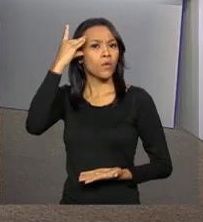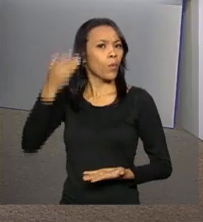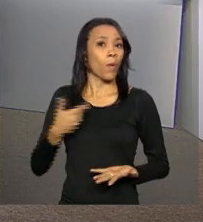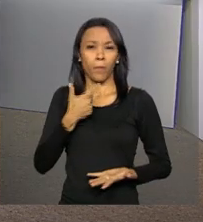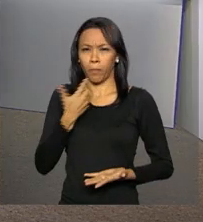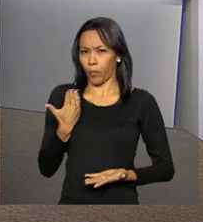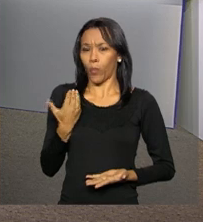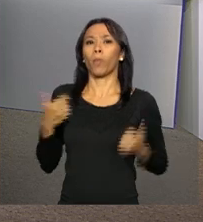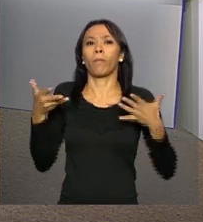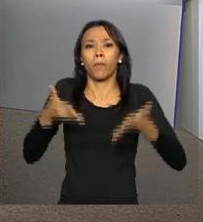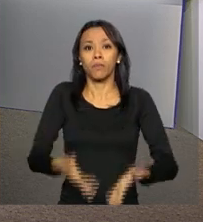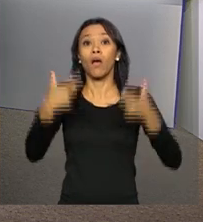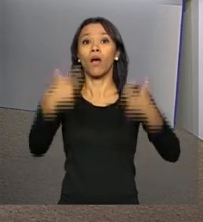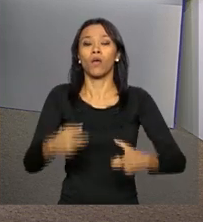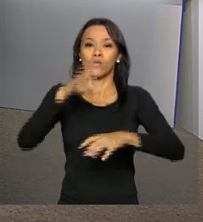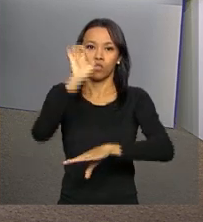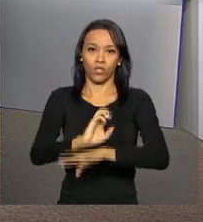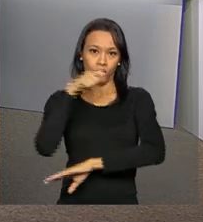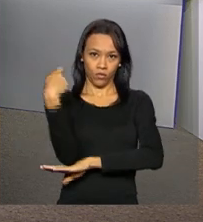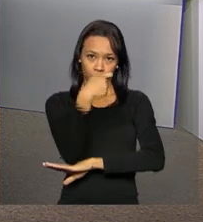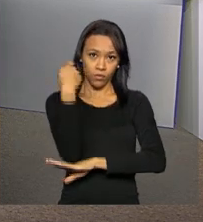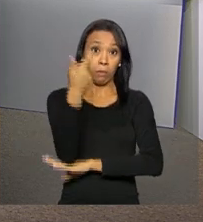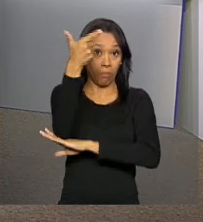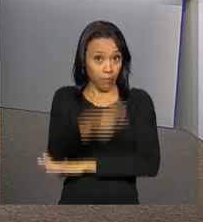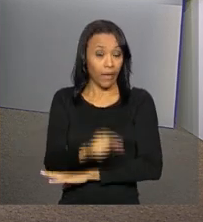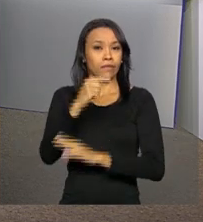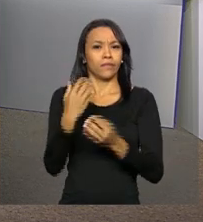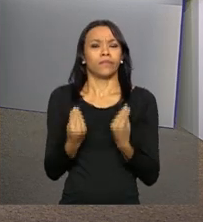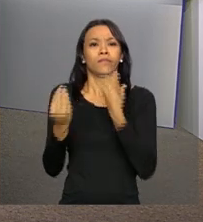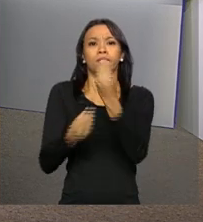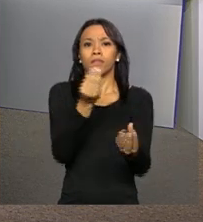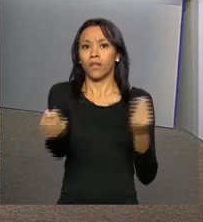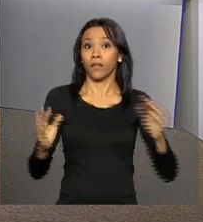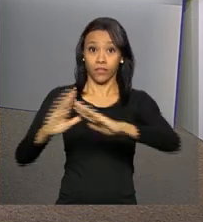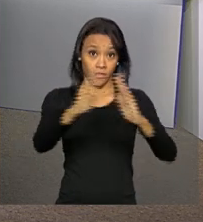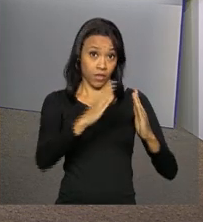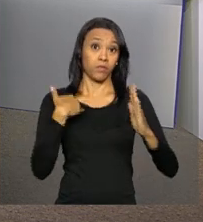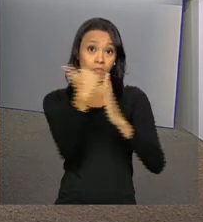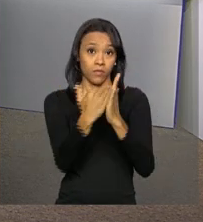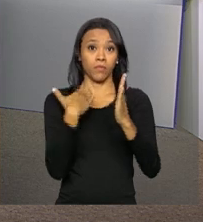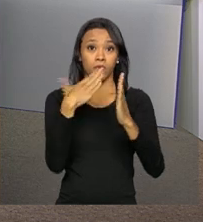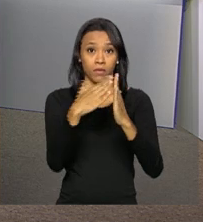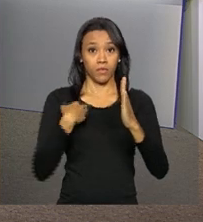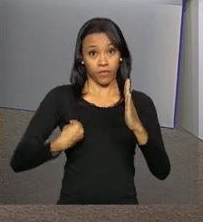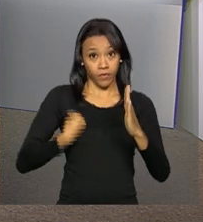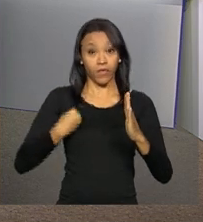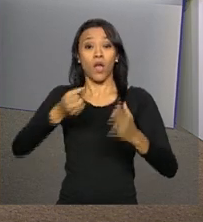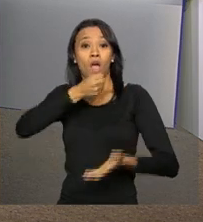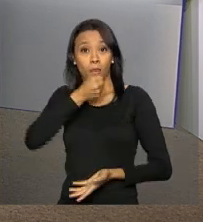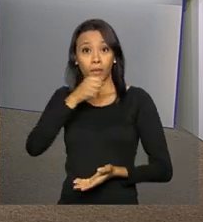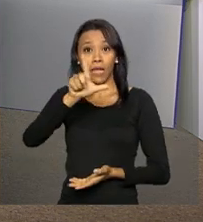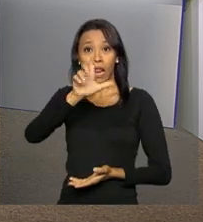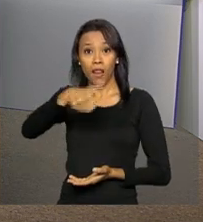participou agora há pouco no Rio Grande do Sul de mais uma entrega simultânea de unidades do programa Minha Casa Minha Vida. O repórter Leandro